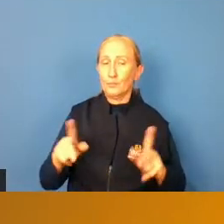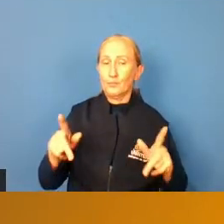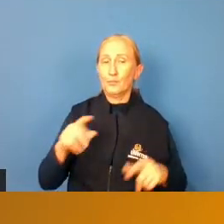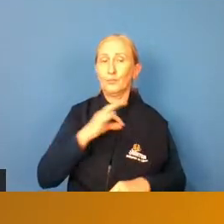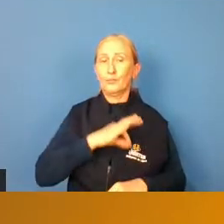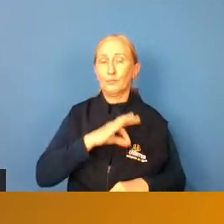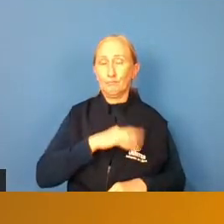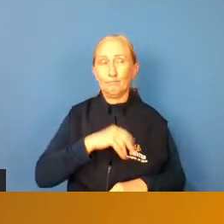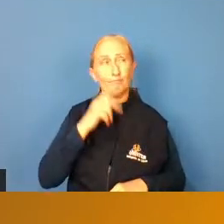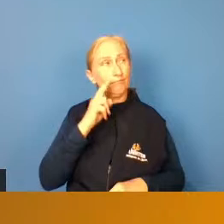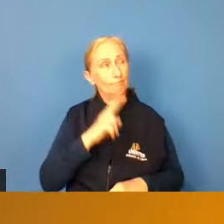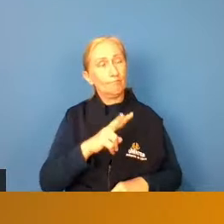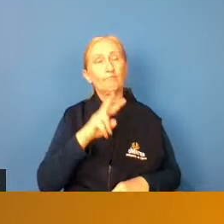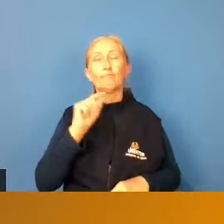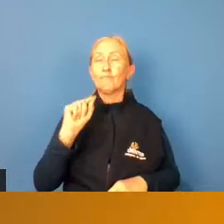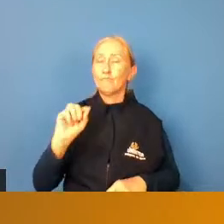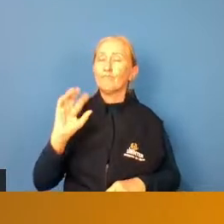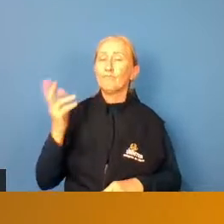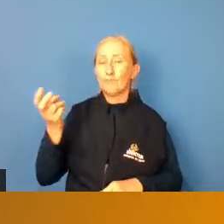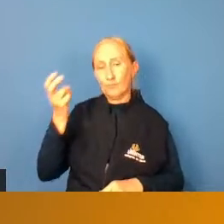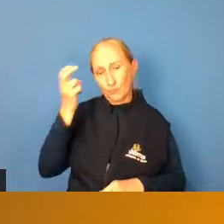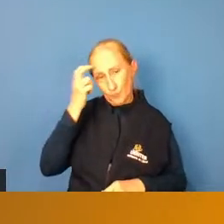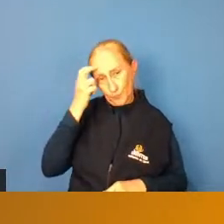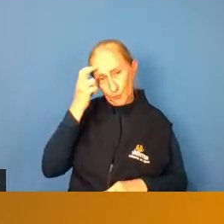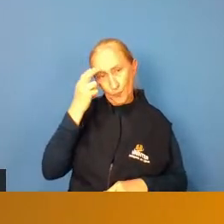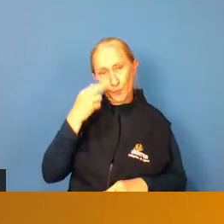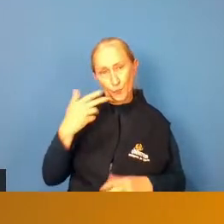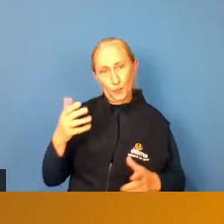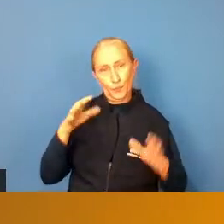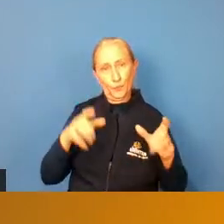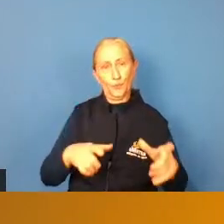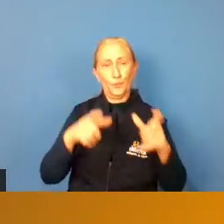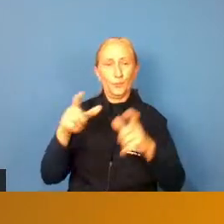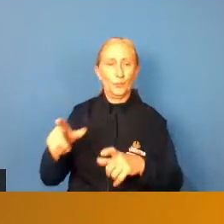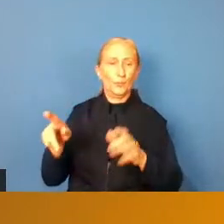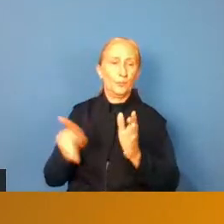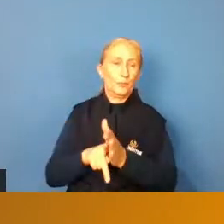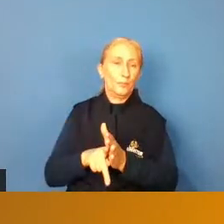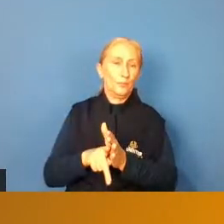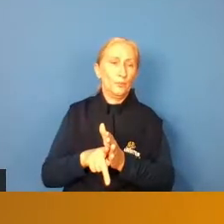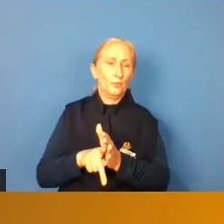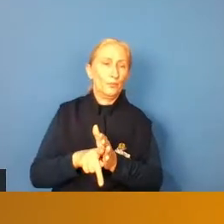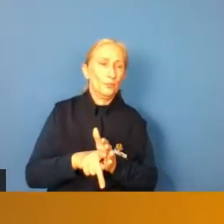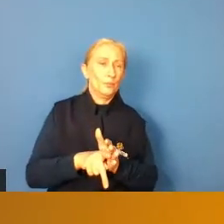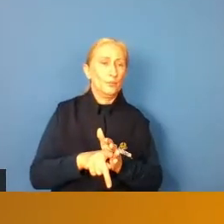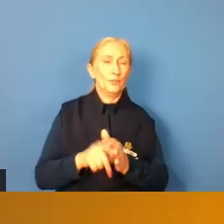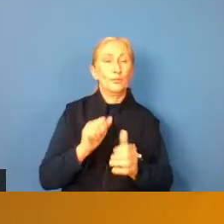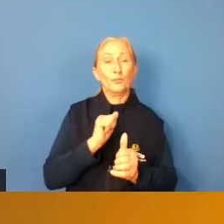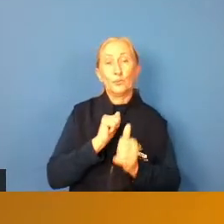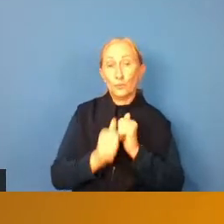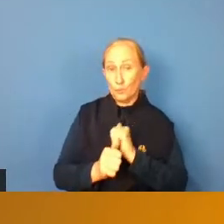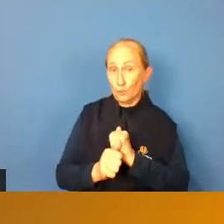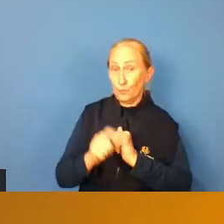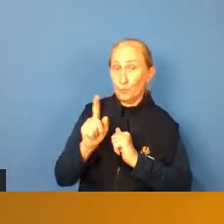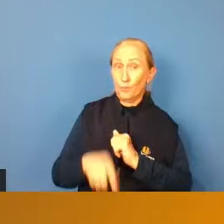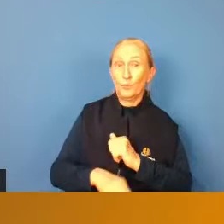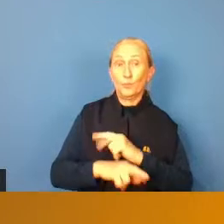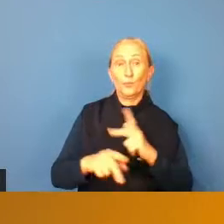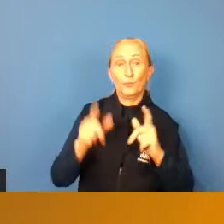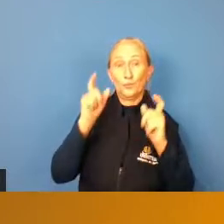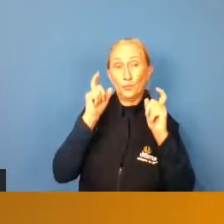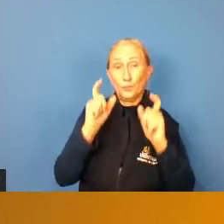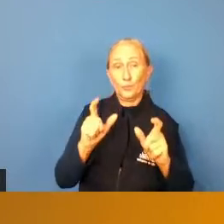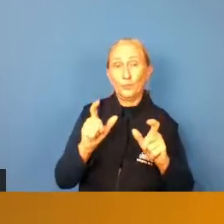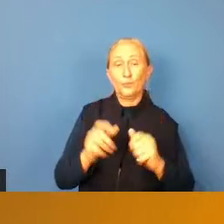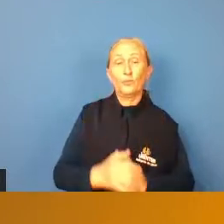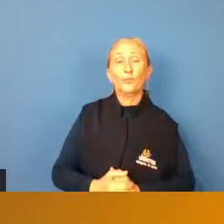grande que a gente tem que se dar conta de que é cultura né em alguns pontos e não só o esporte e outro ponto também muito interessante